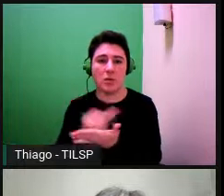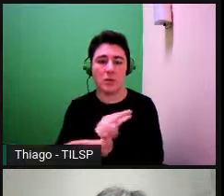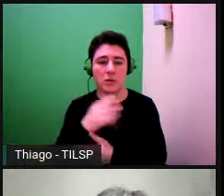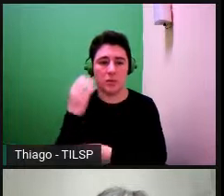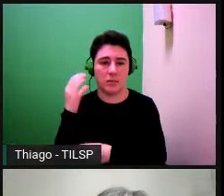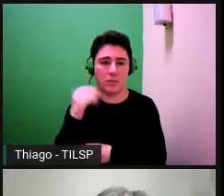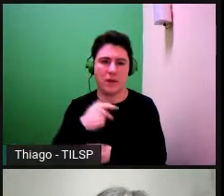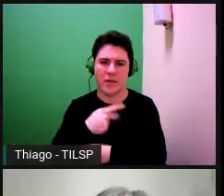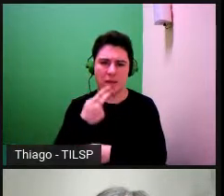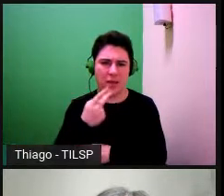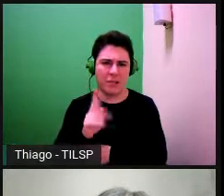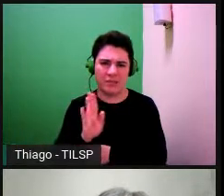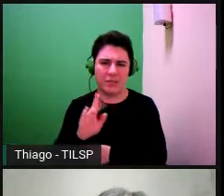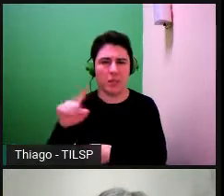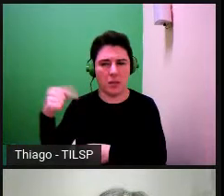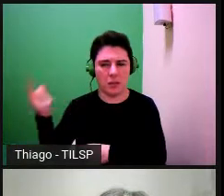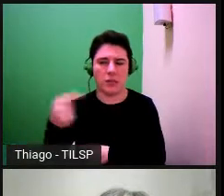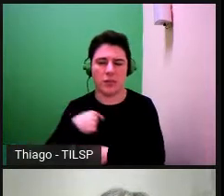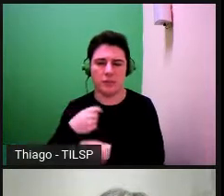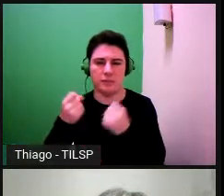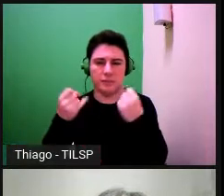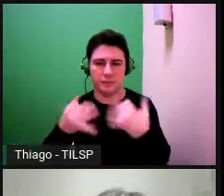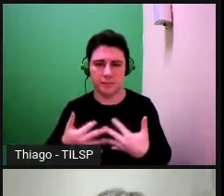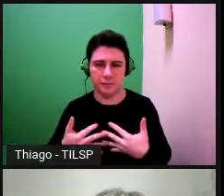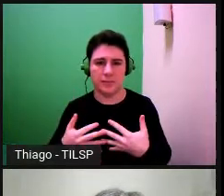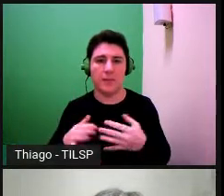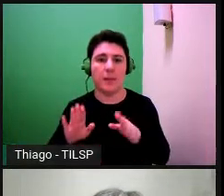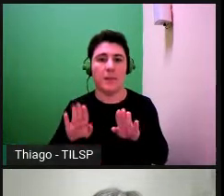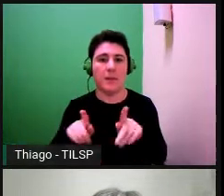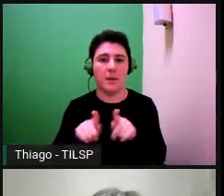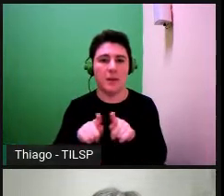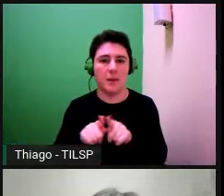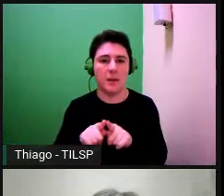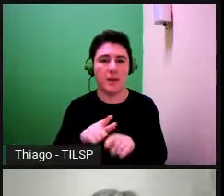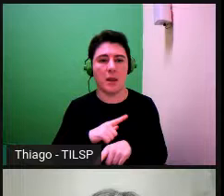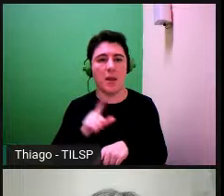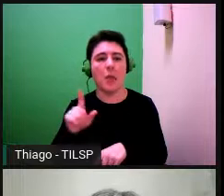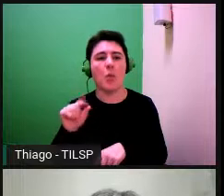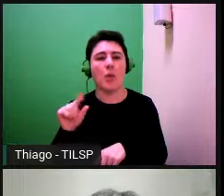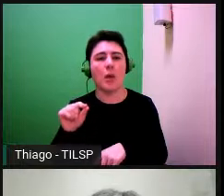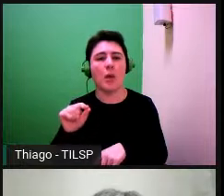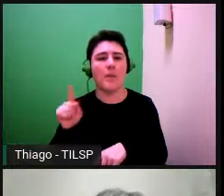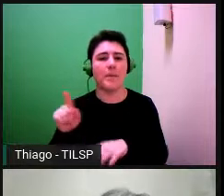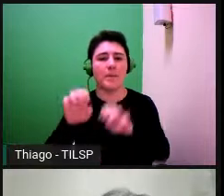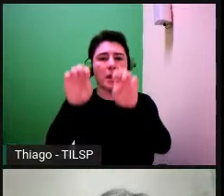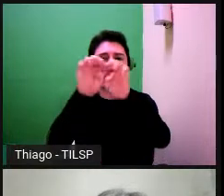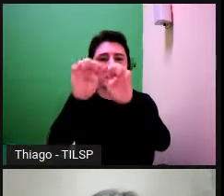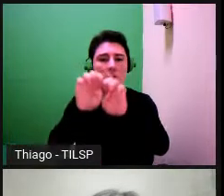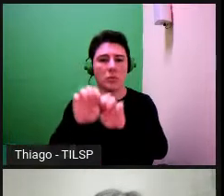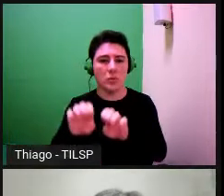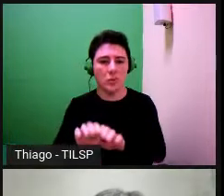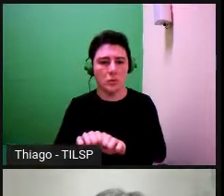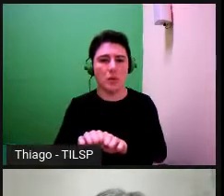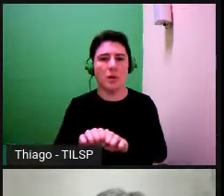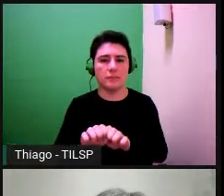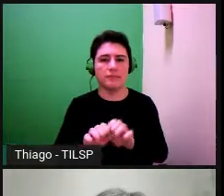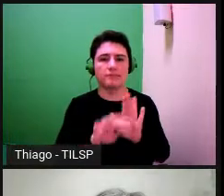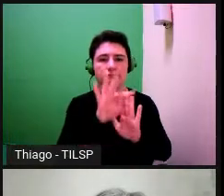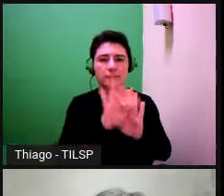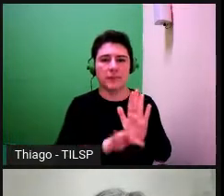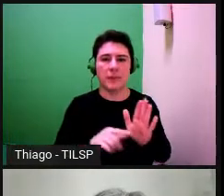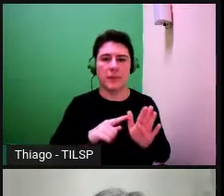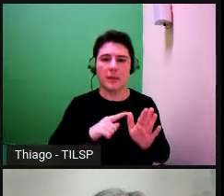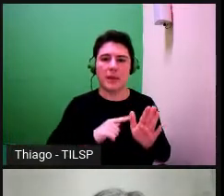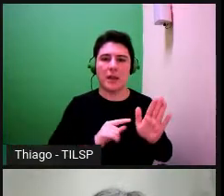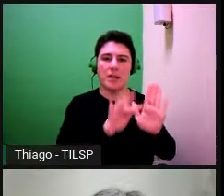vou retomar à frente mas interessa-me este aspecto em particular que é a estrutura de plano de texto articulação e de texto imagem mas